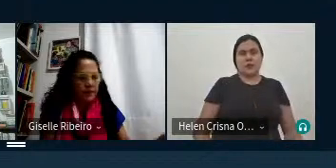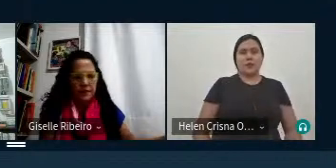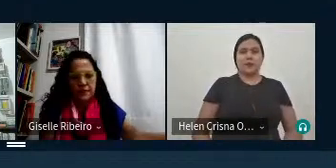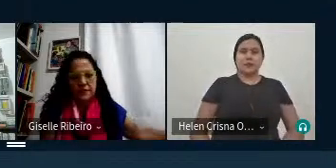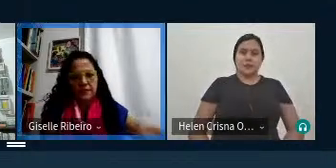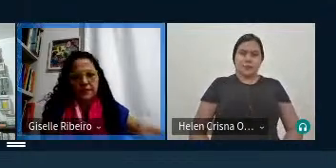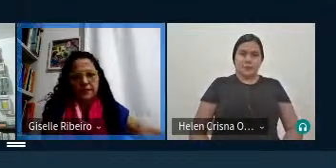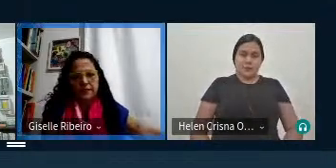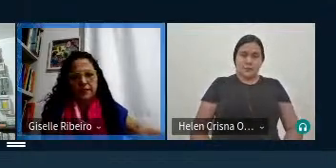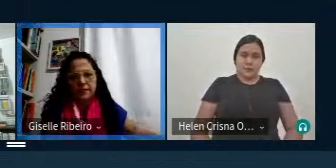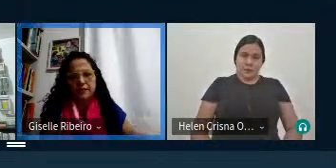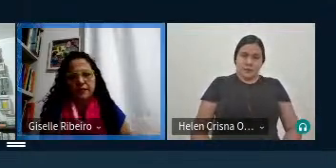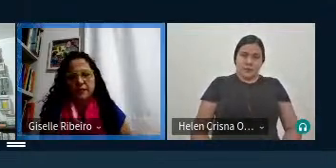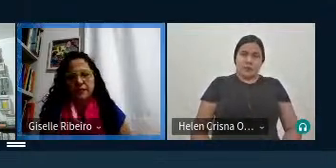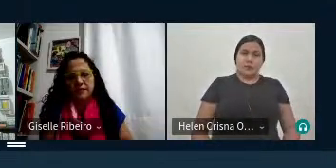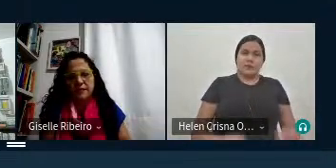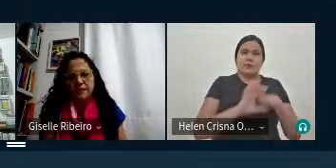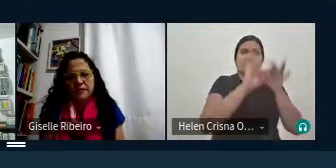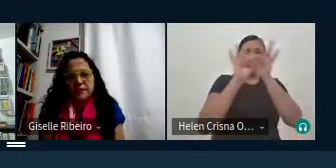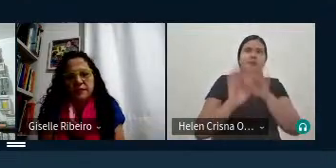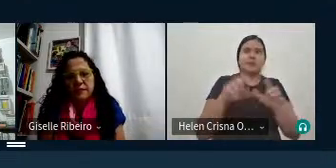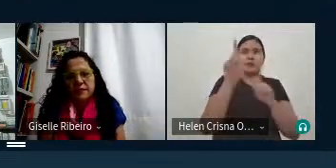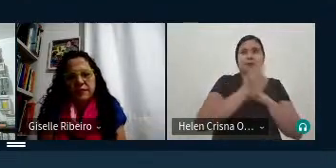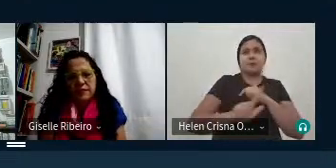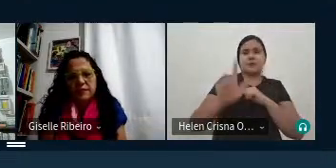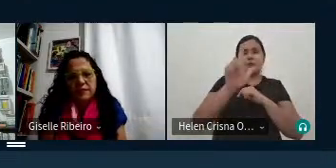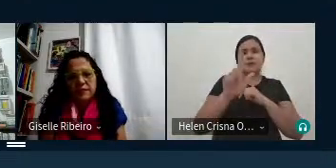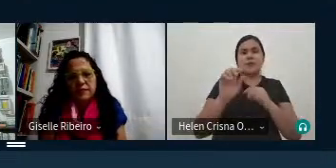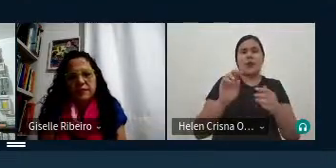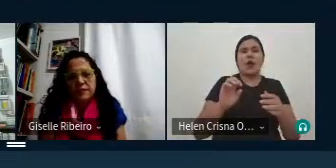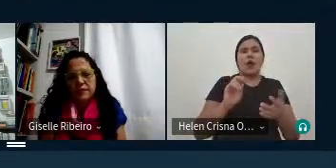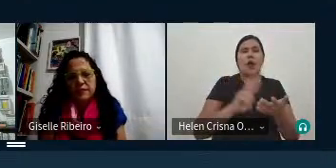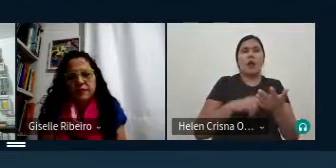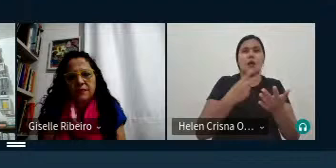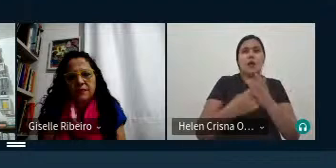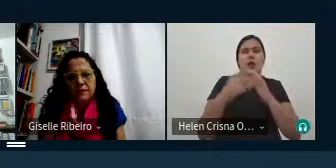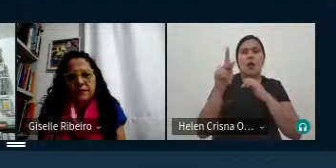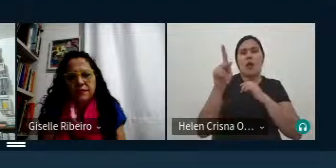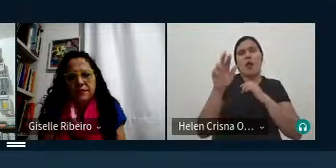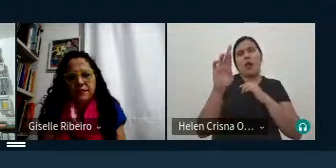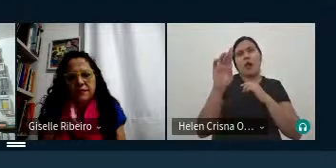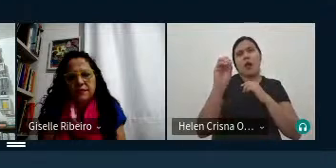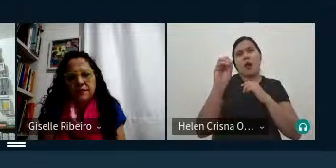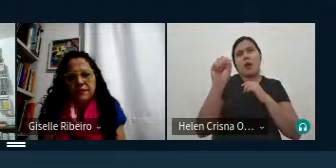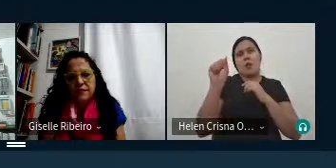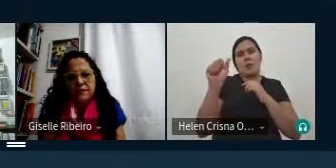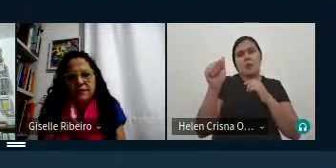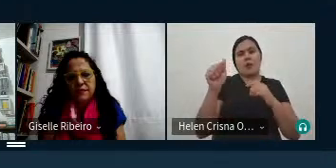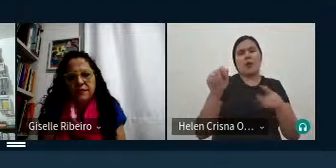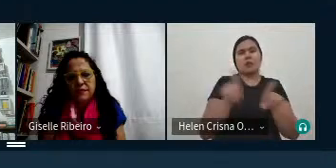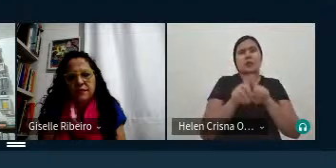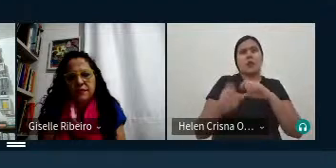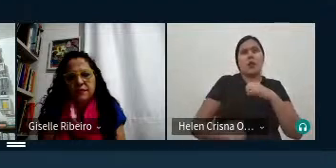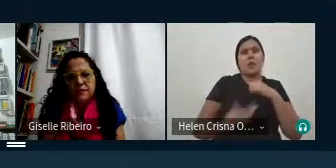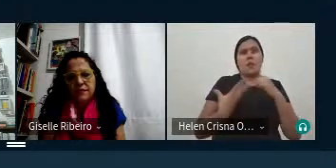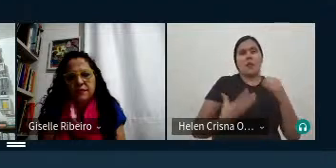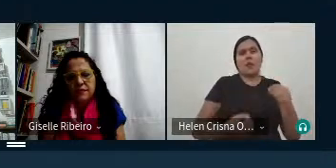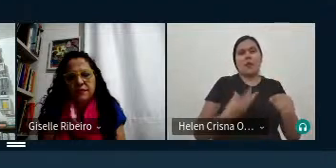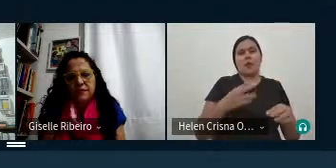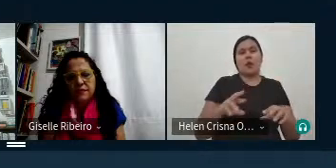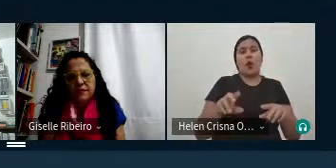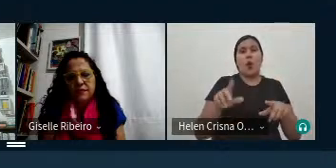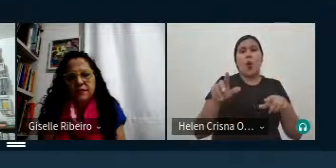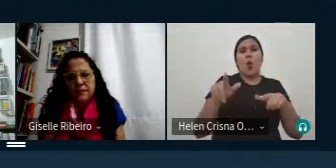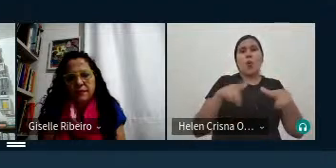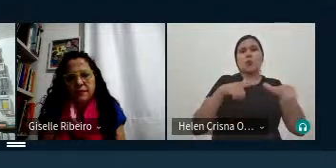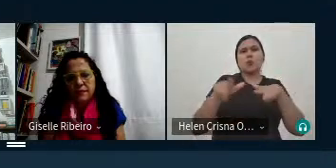nesse contexto literário né traduzir prosa e traduzir poema são duas tarefas